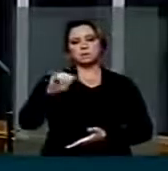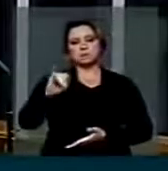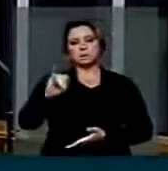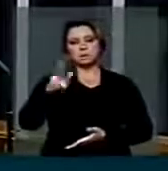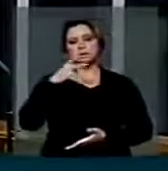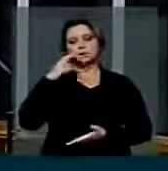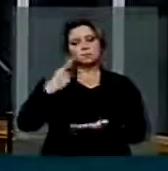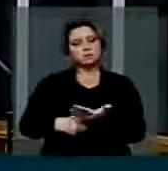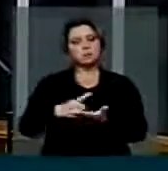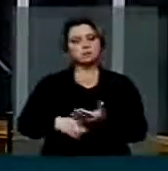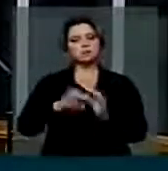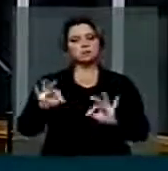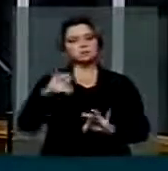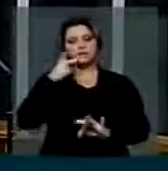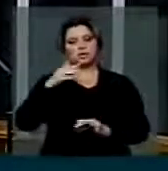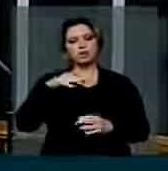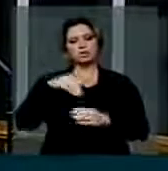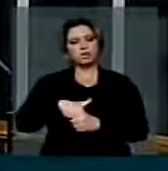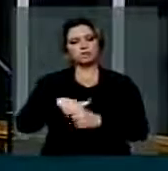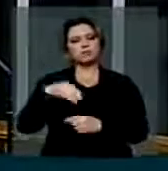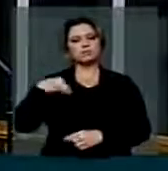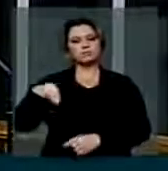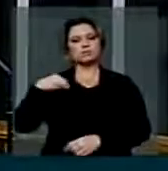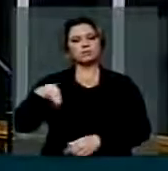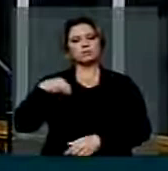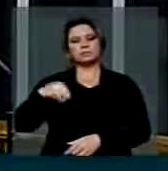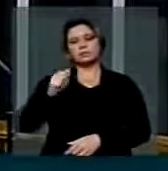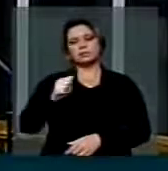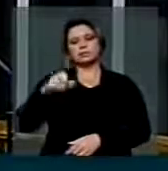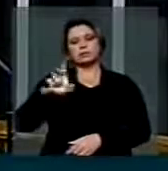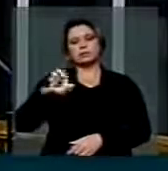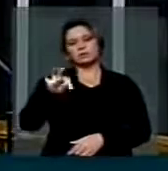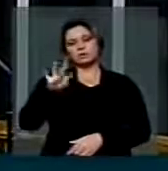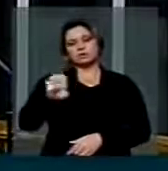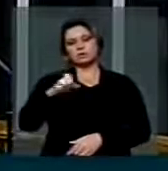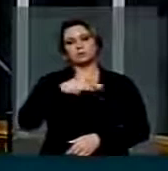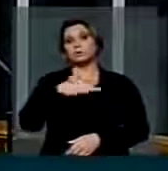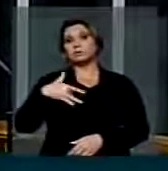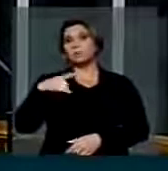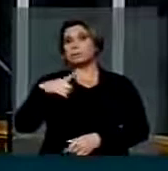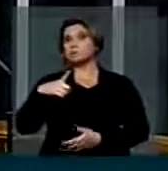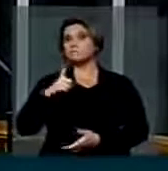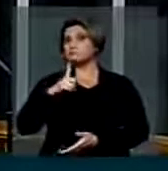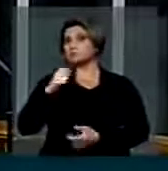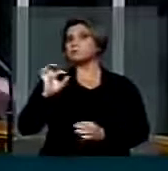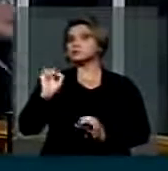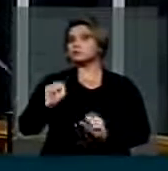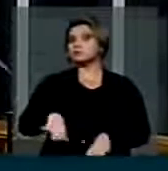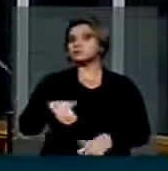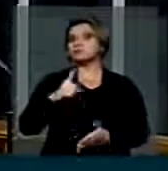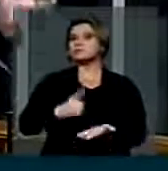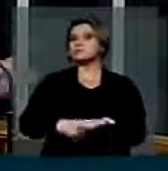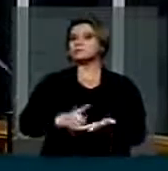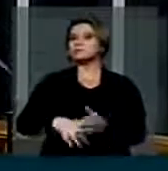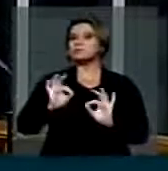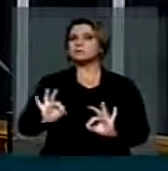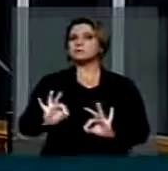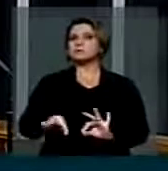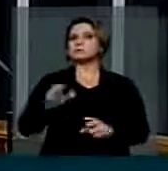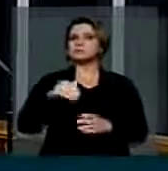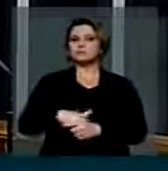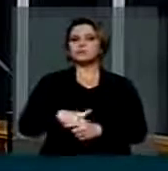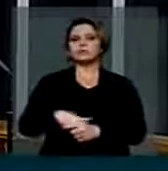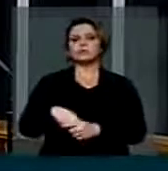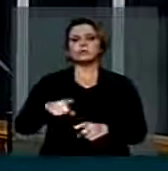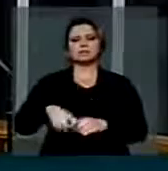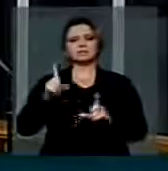assumiu o compromisso de votar o piso salarial para os agentes comunitários de saúde e tem que votar. Nós temos que votar, independente do pacote bomba